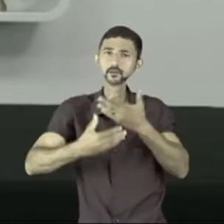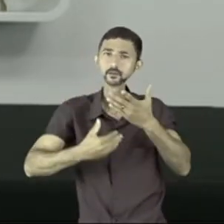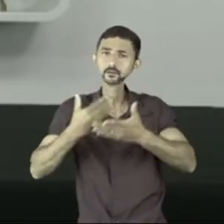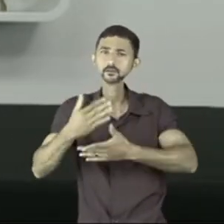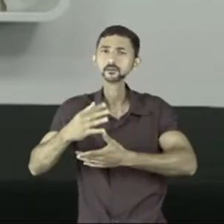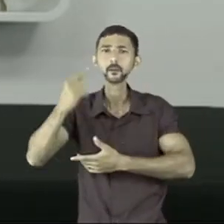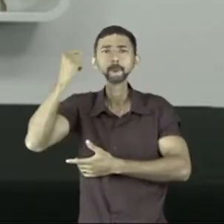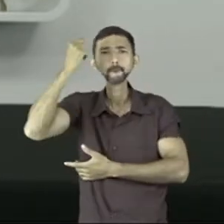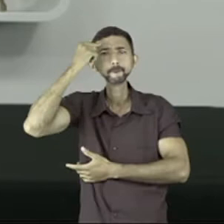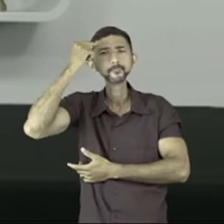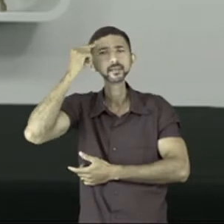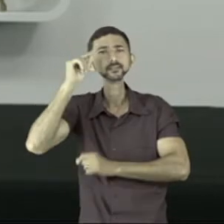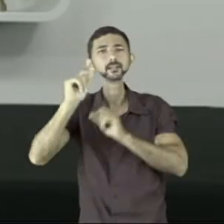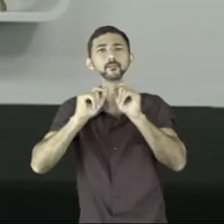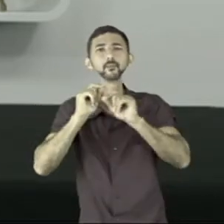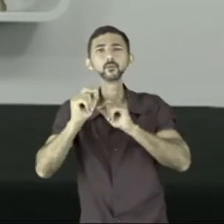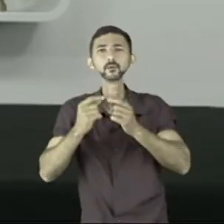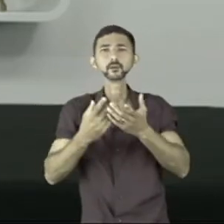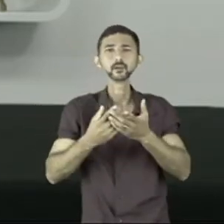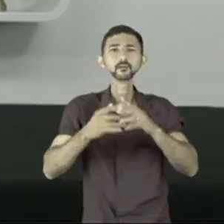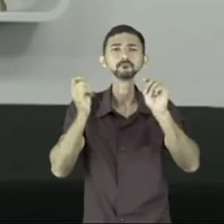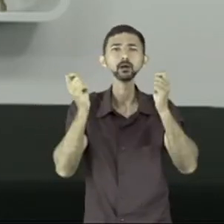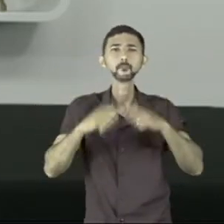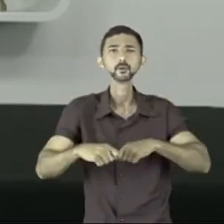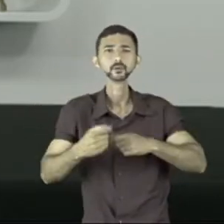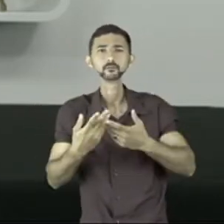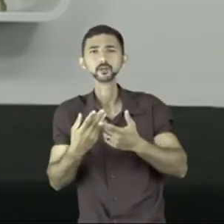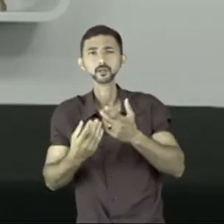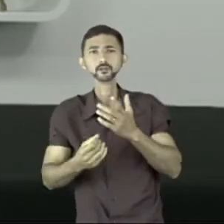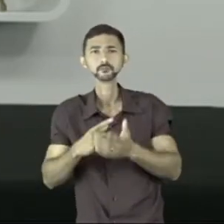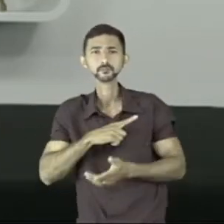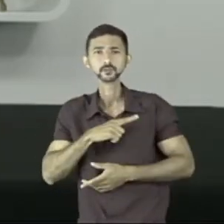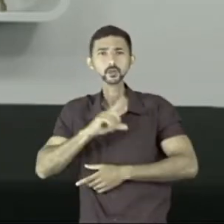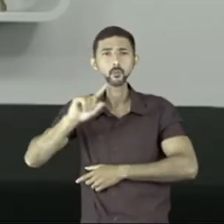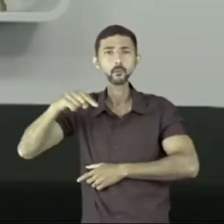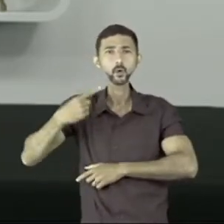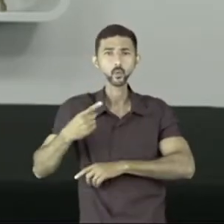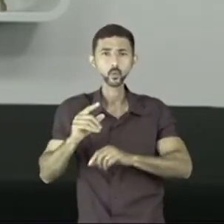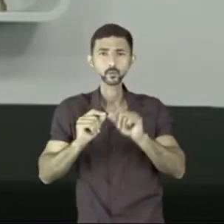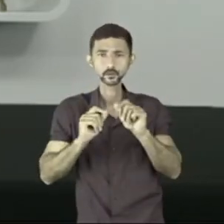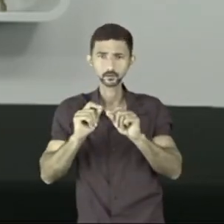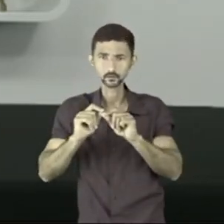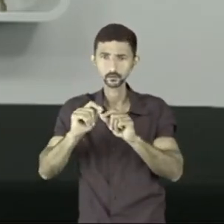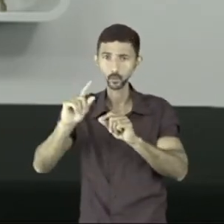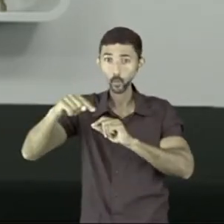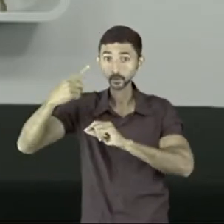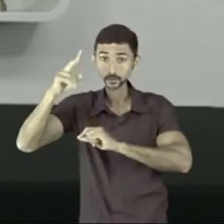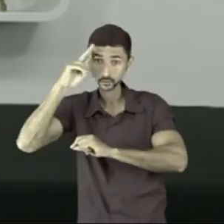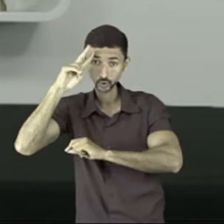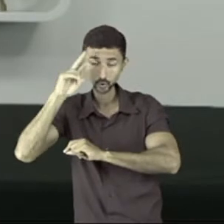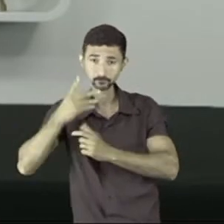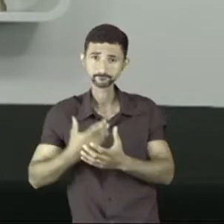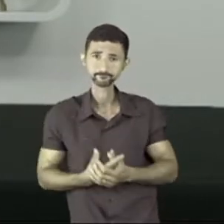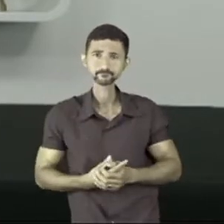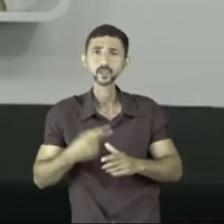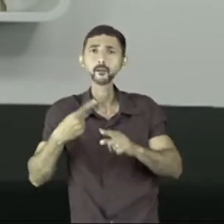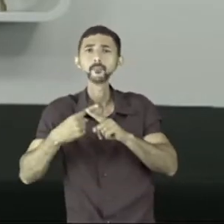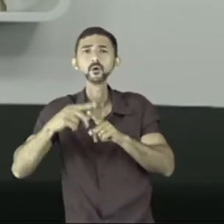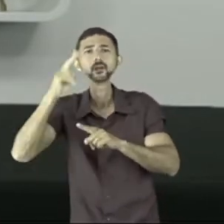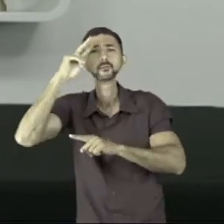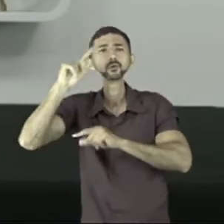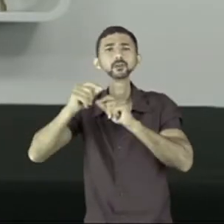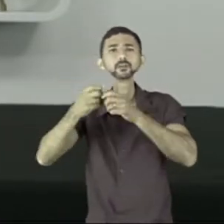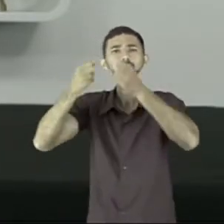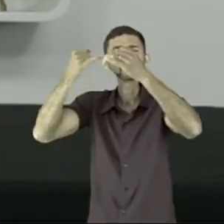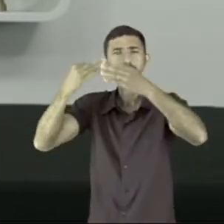nós pensemos a respeito da possibilidade de existir uma outra versão. Por que isso é importante, professora? Porque quando